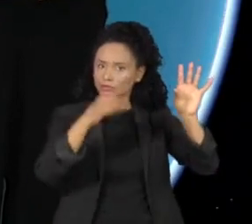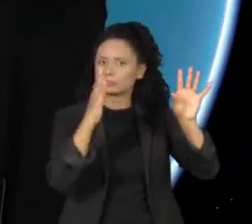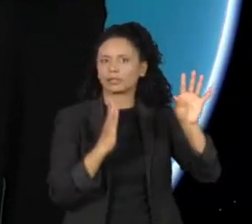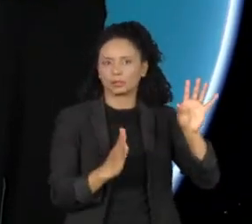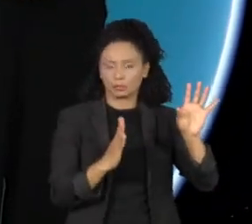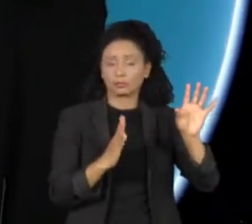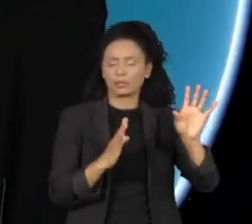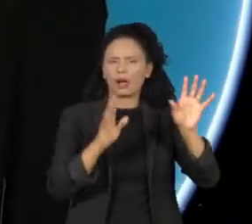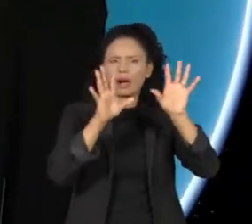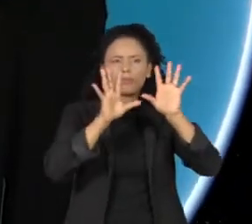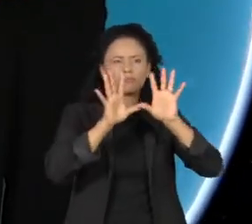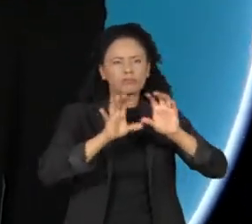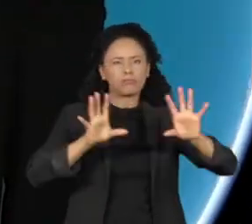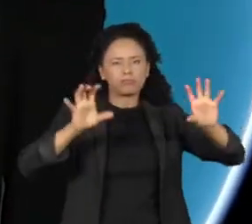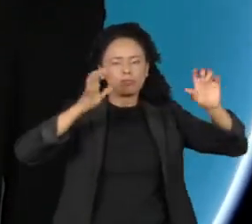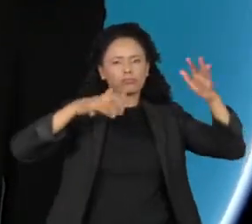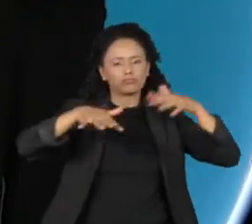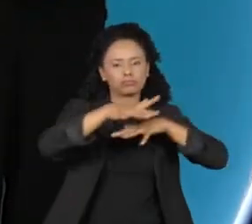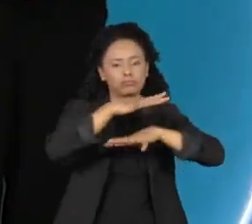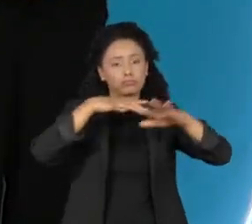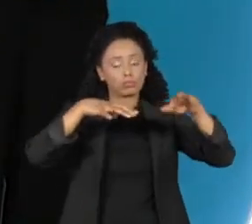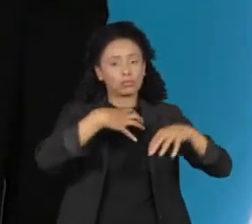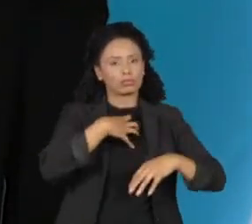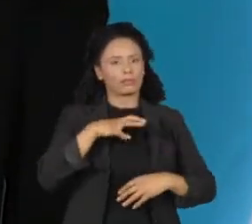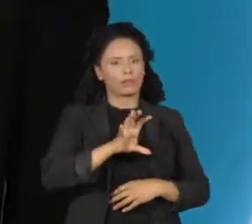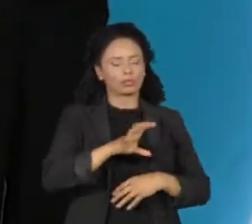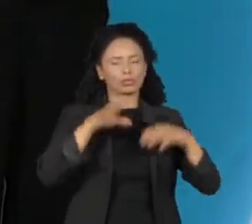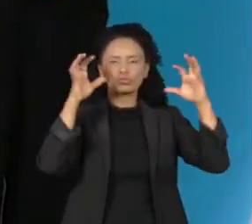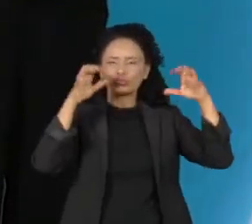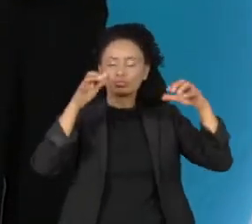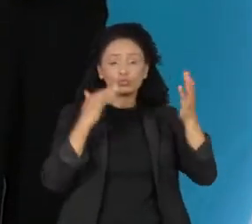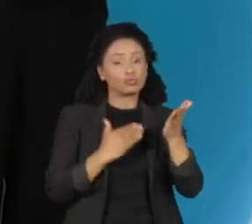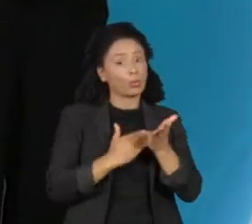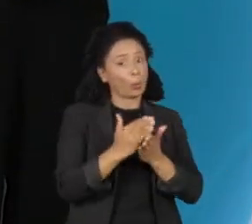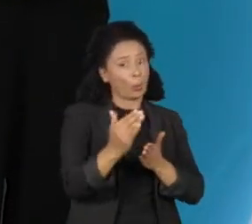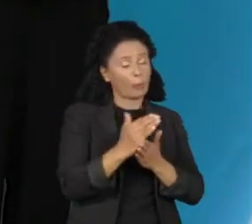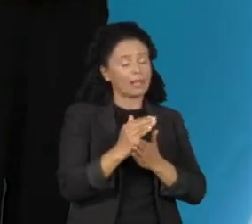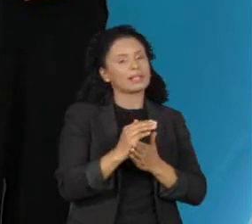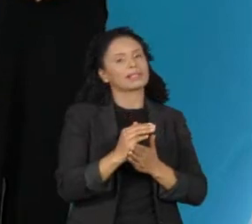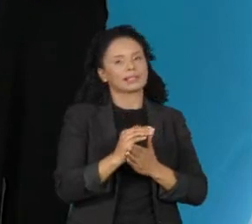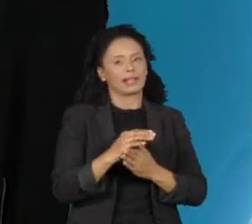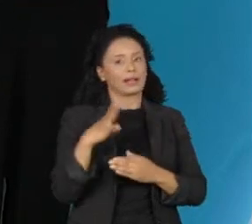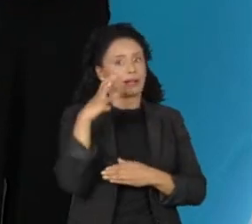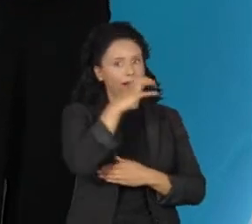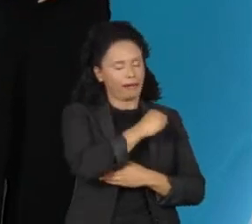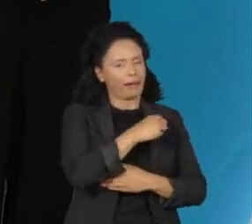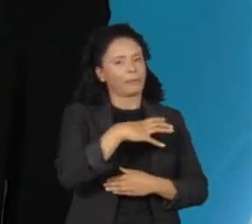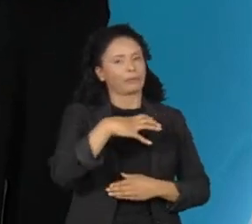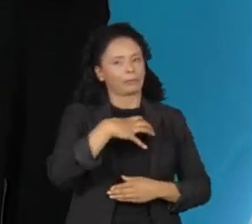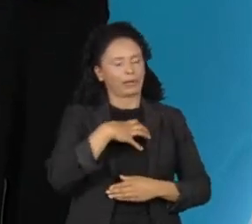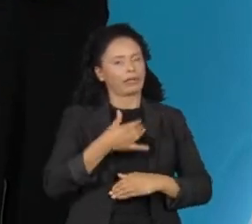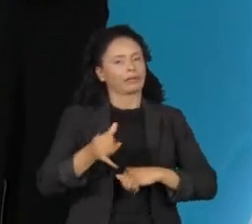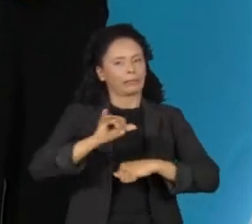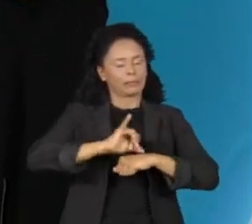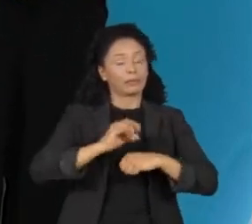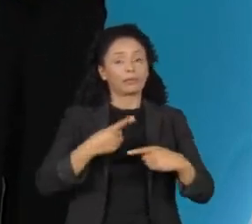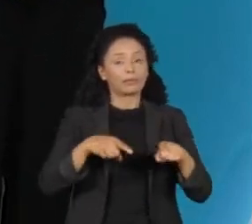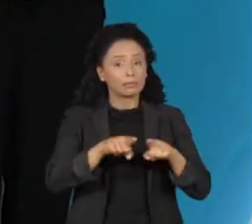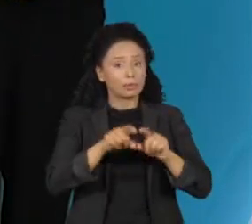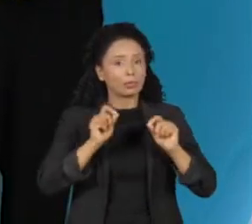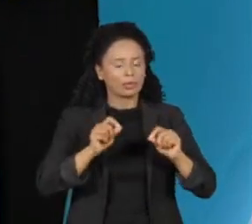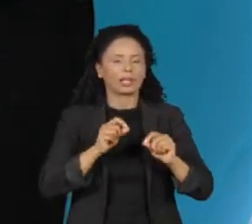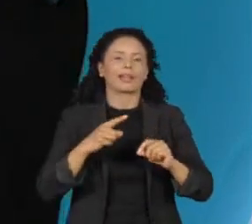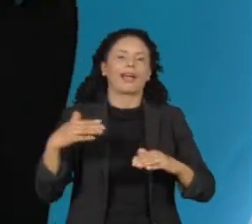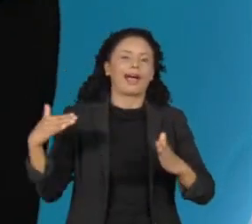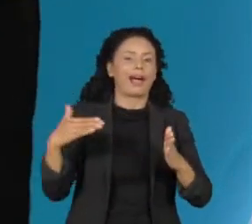nebulosidade na região de Salvador e chuva que já pode começar desde cedo na capital baiana. Essas instabilidades persistem até o fim da